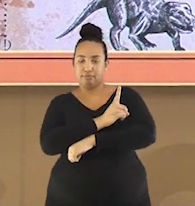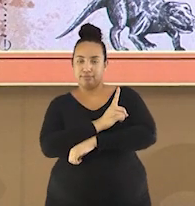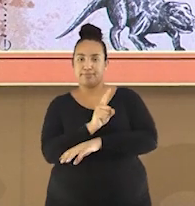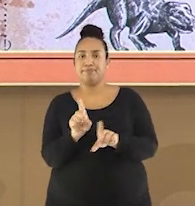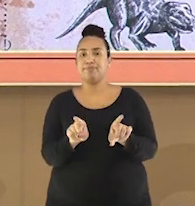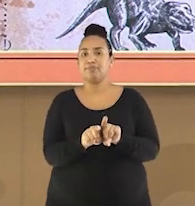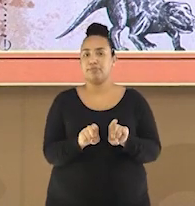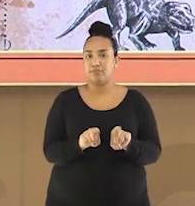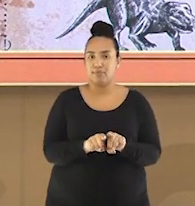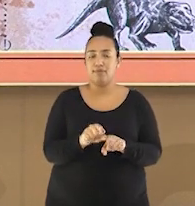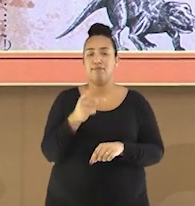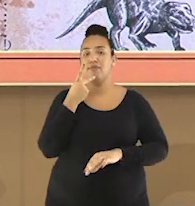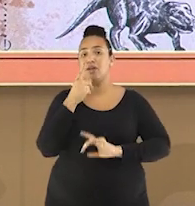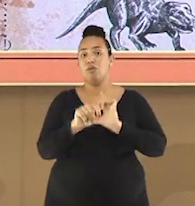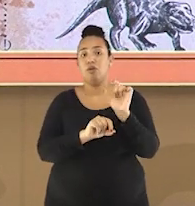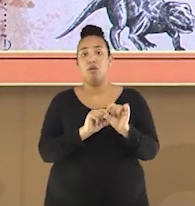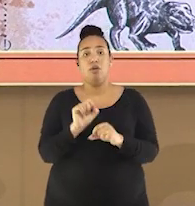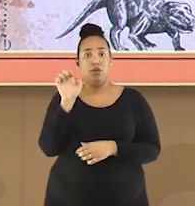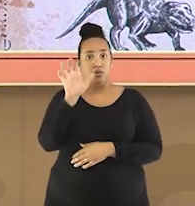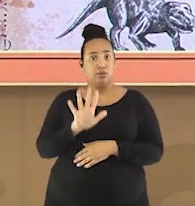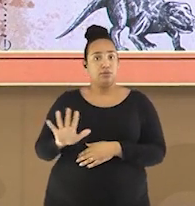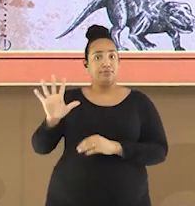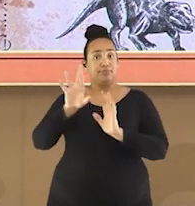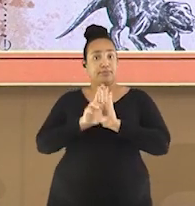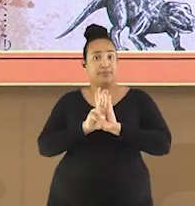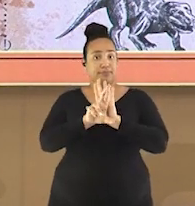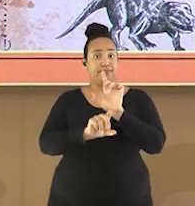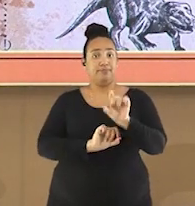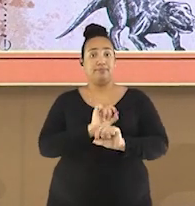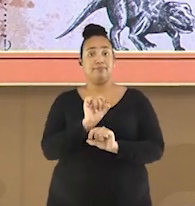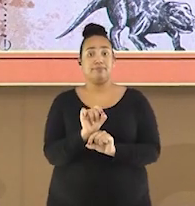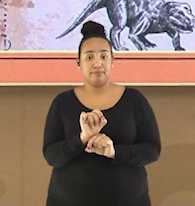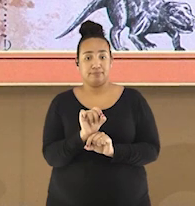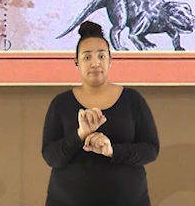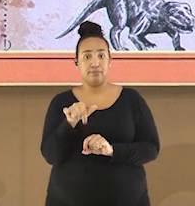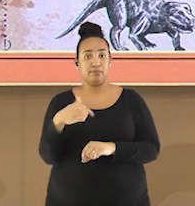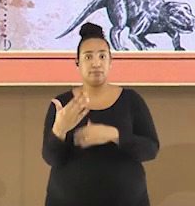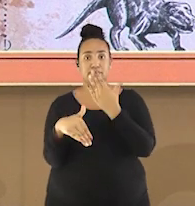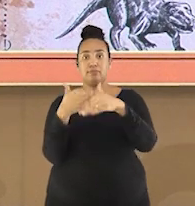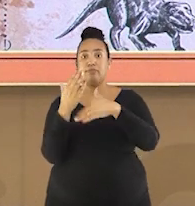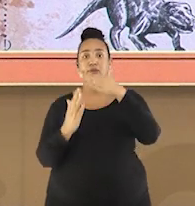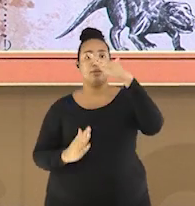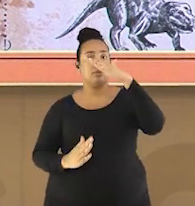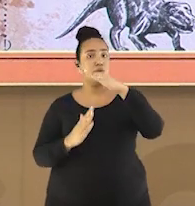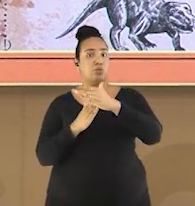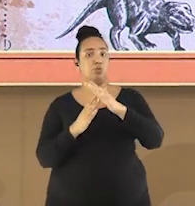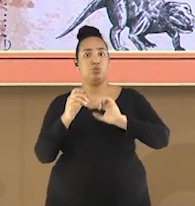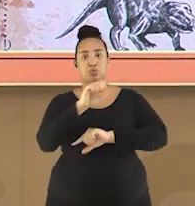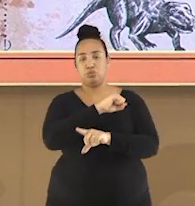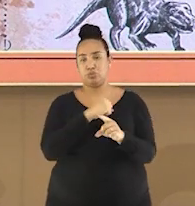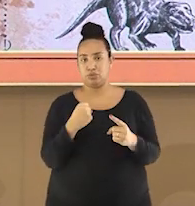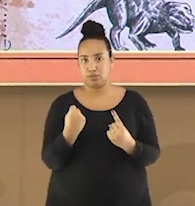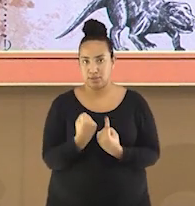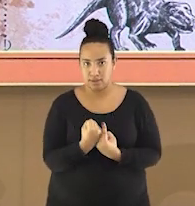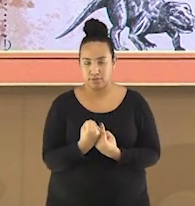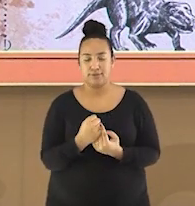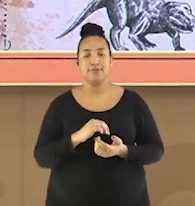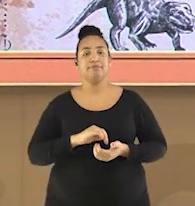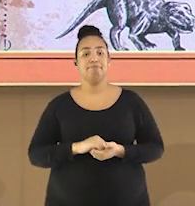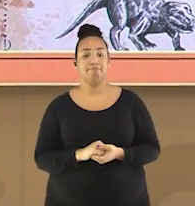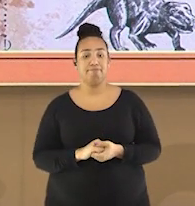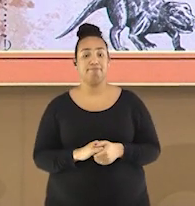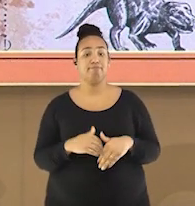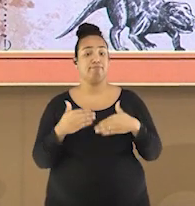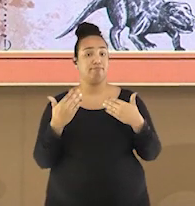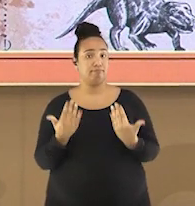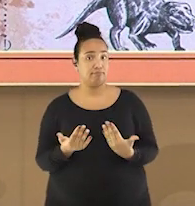Spence pregava que a Europa representava o ápice do desenvolvimento das sociedades humanas. Na prática, essa